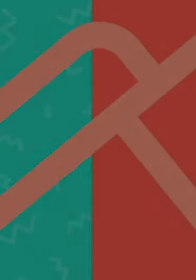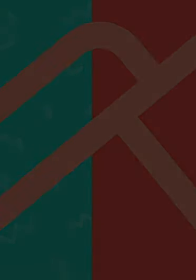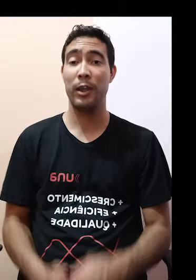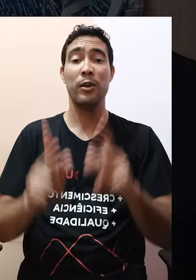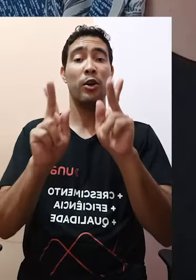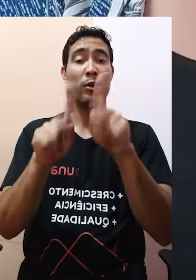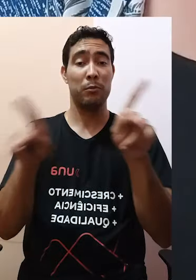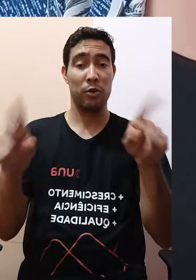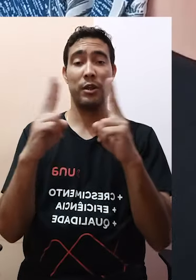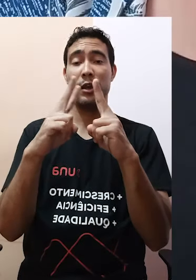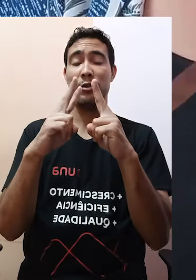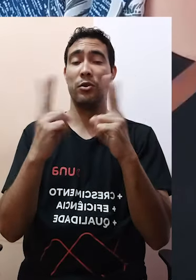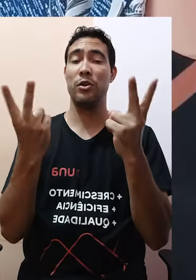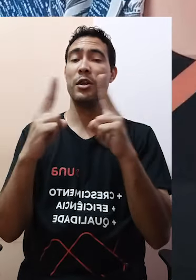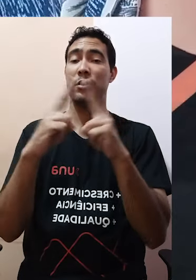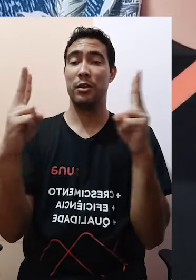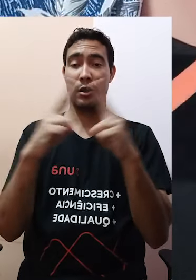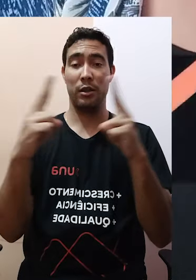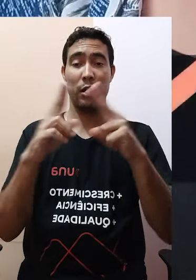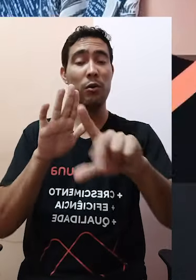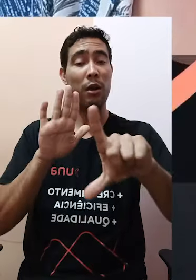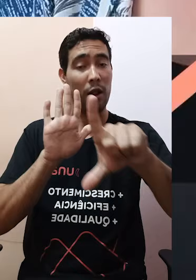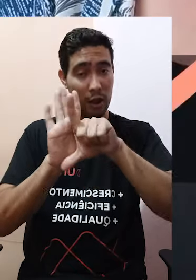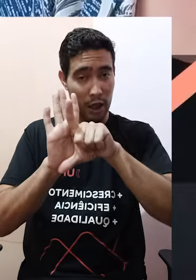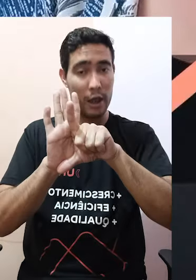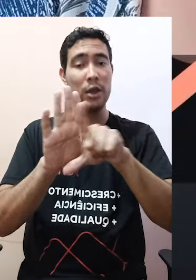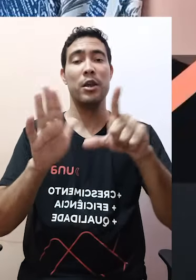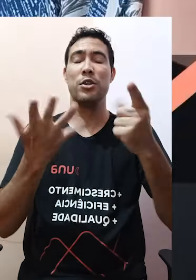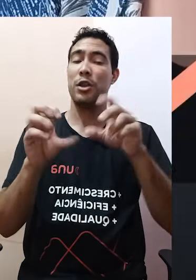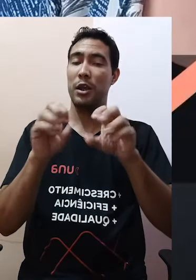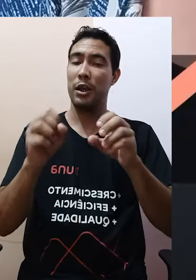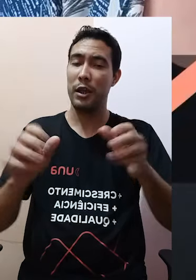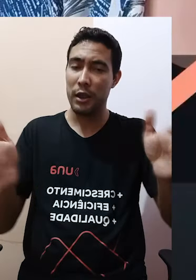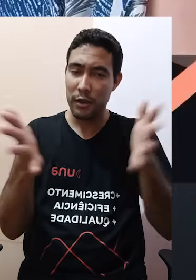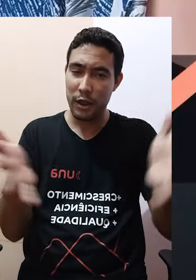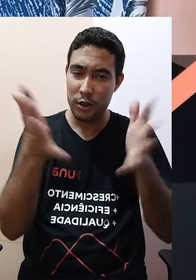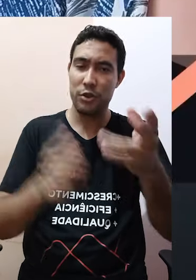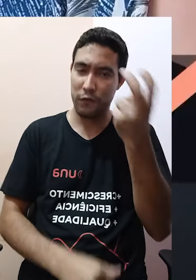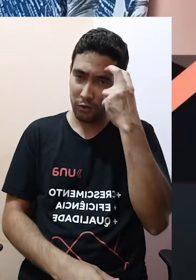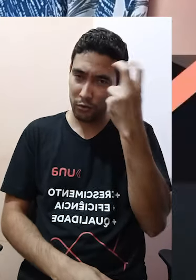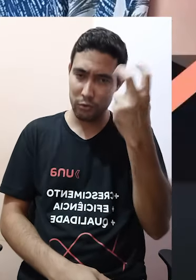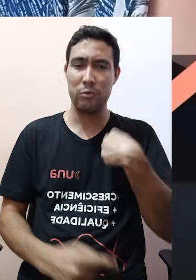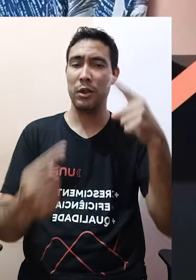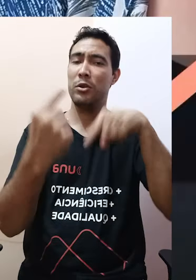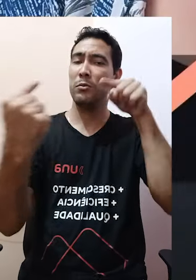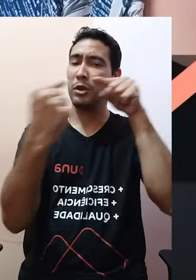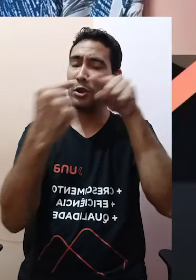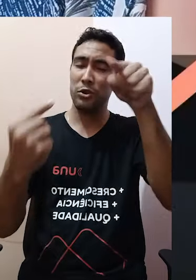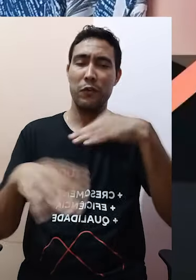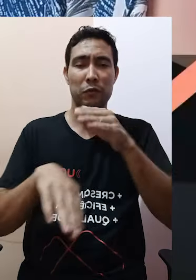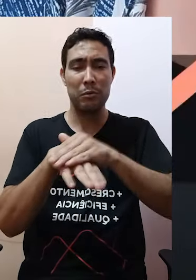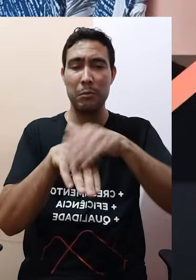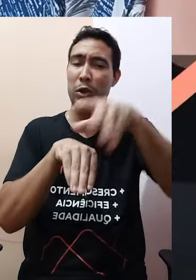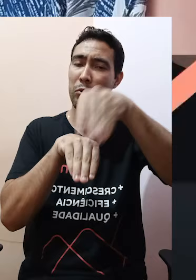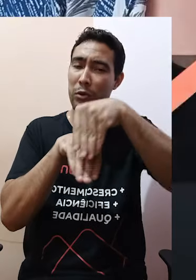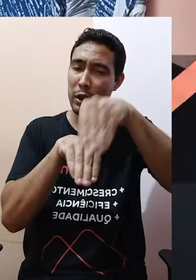O projeto de extensão a Lei de Incentivo à Cultura tem como objetivo promover o conhecimento sobre a